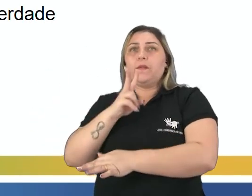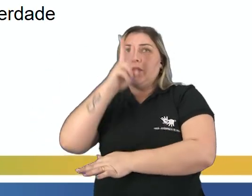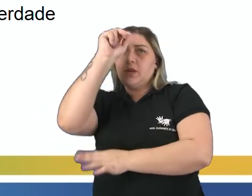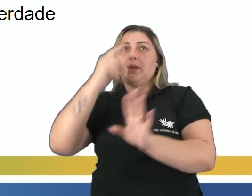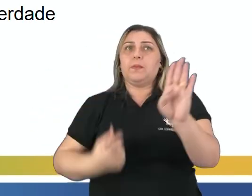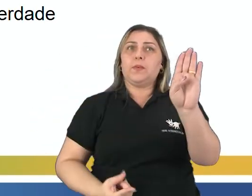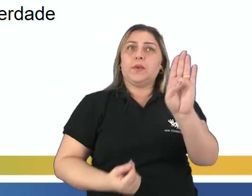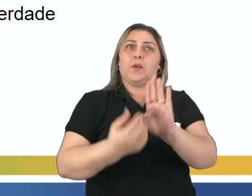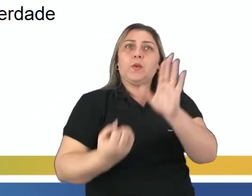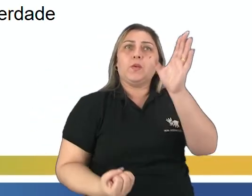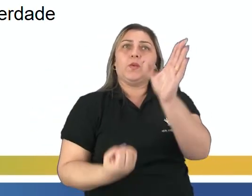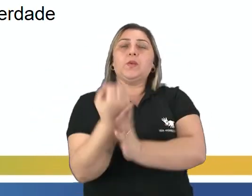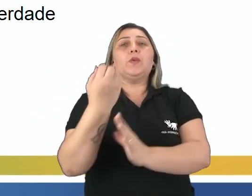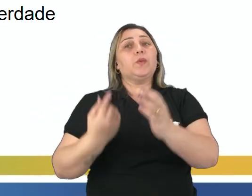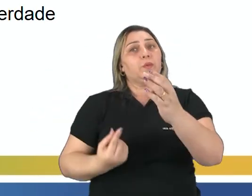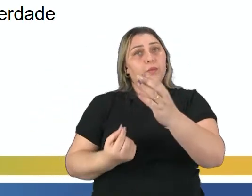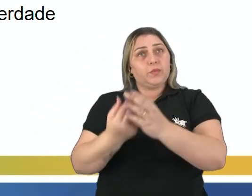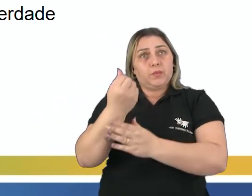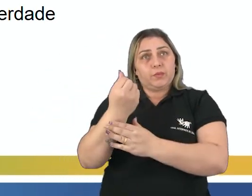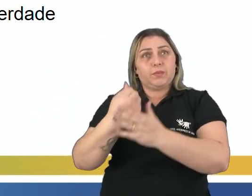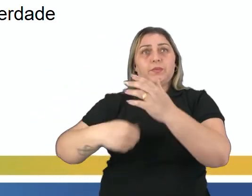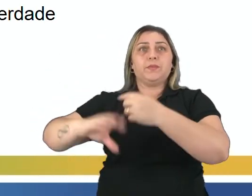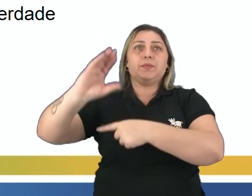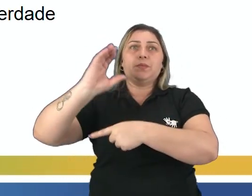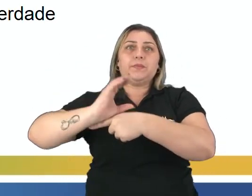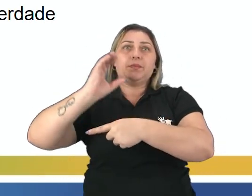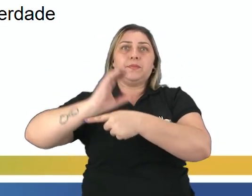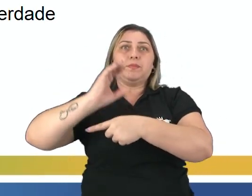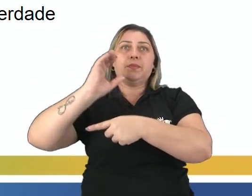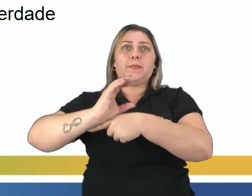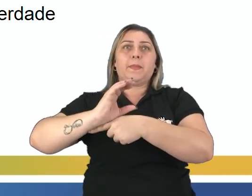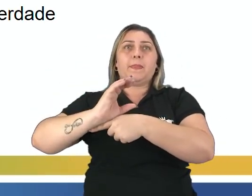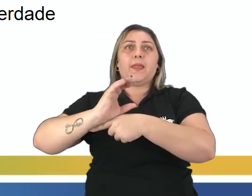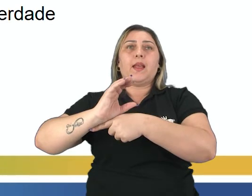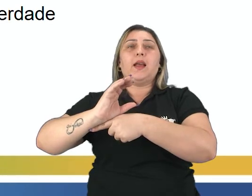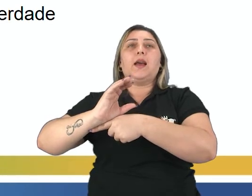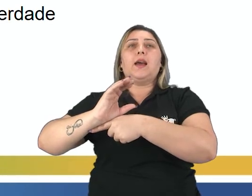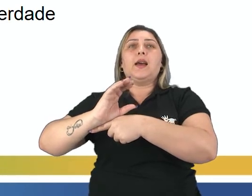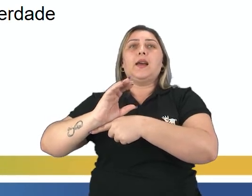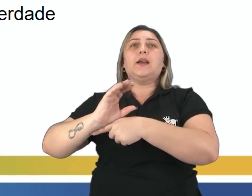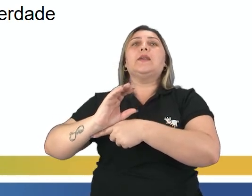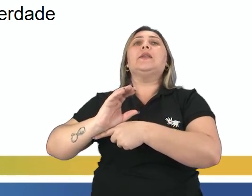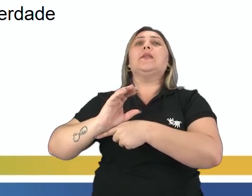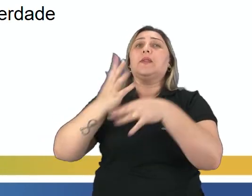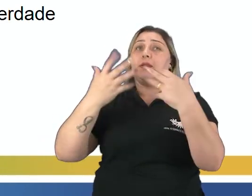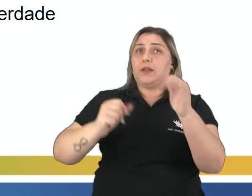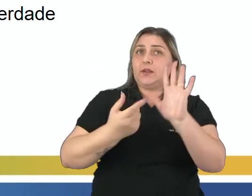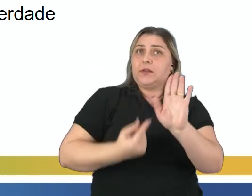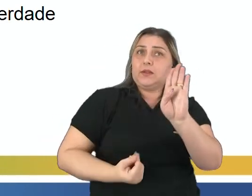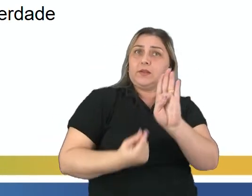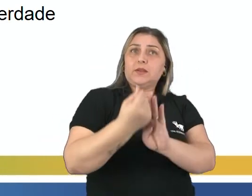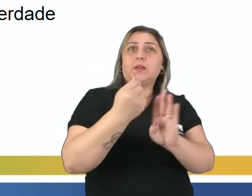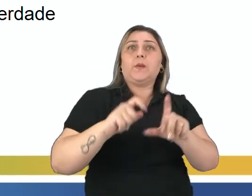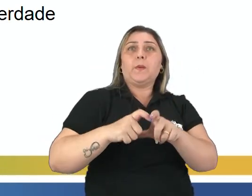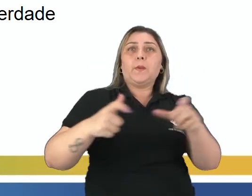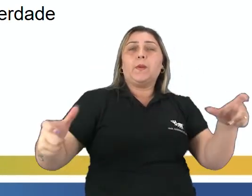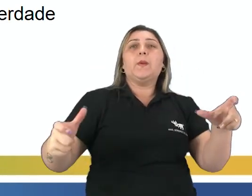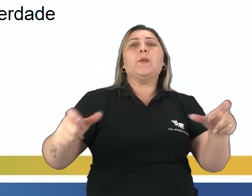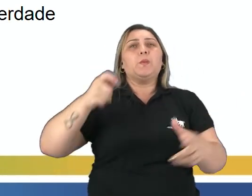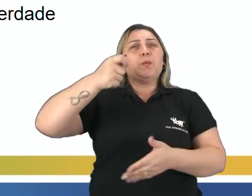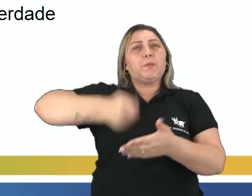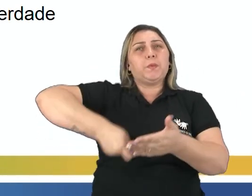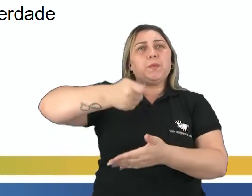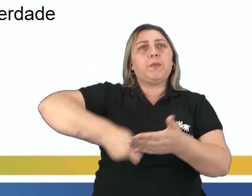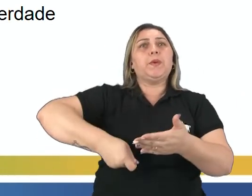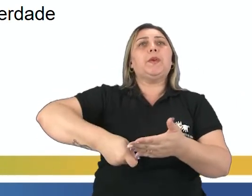fortalecimento da burguesia e o surgimento do capitalismo, C, a ascensão da burguesia, a expansão do